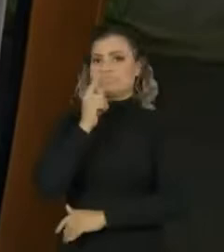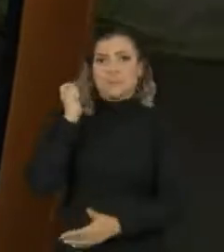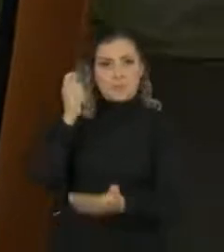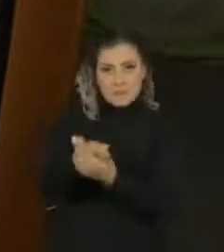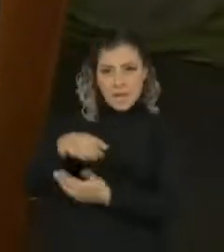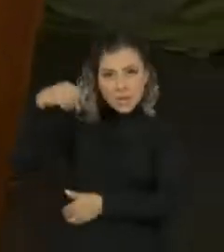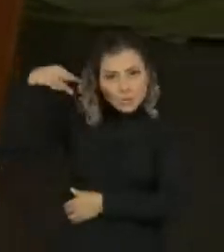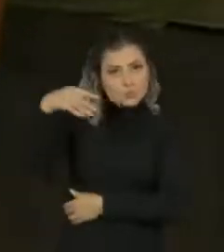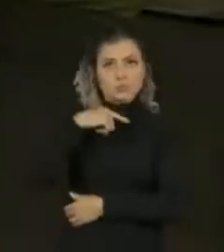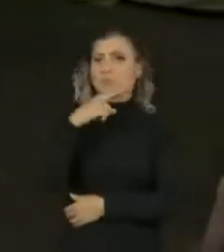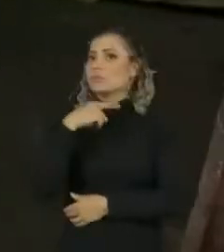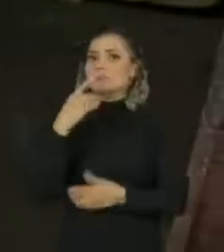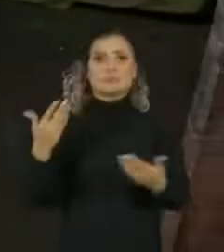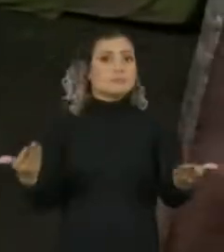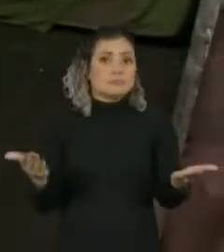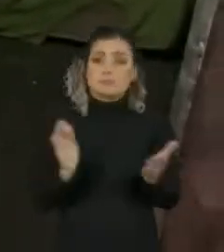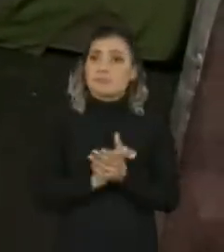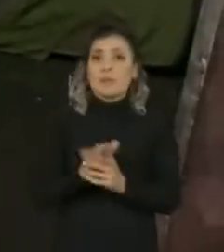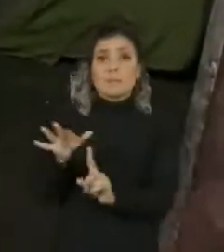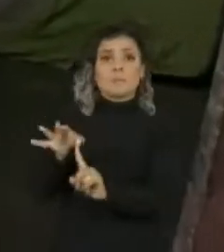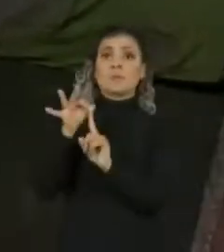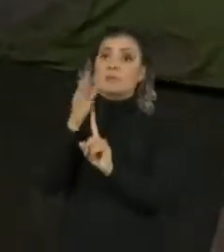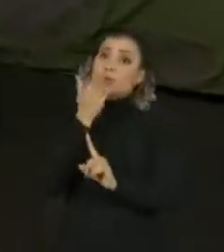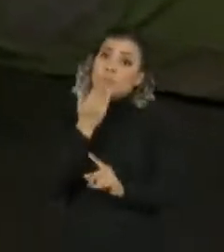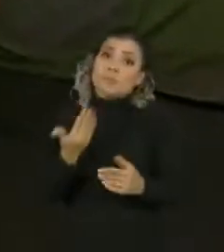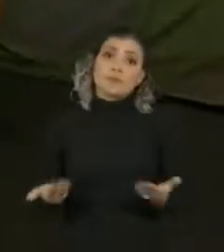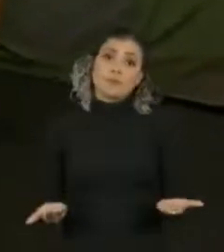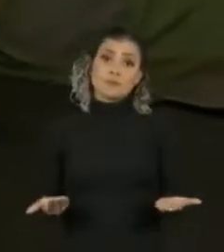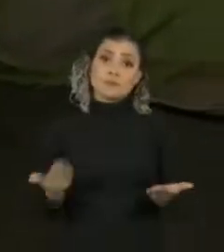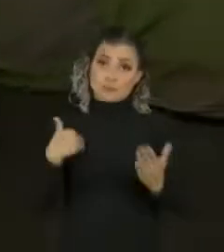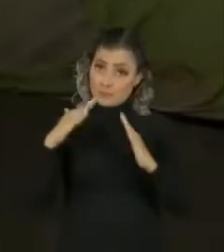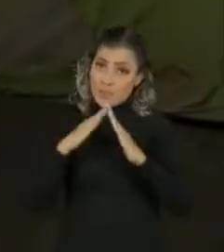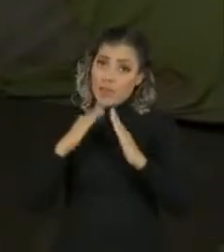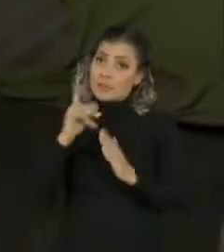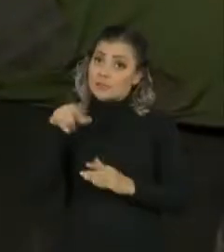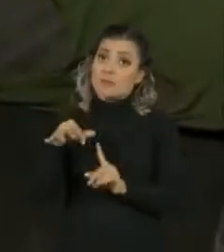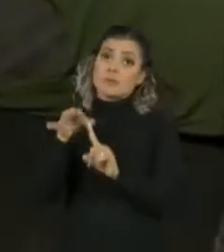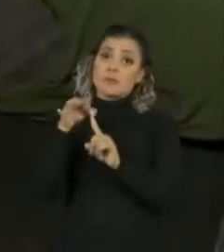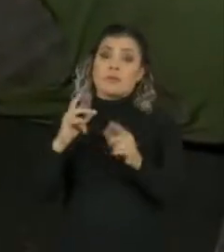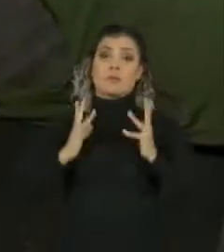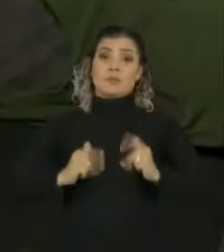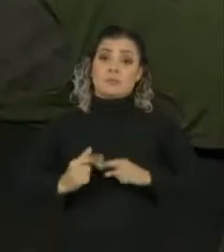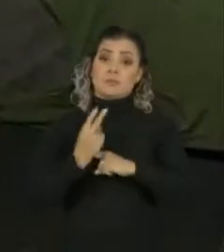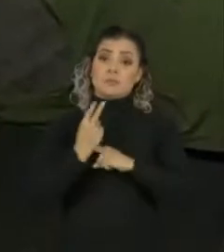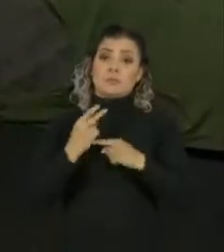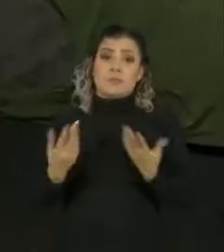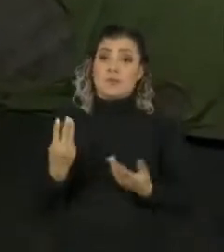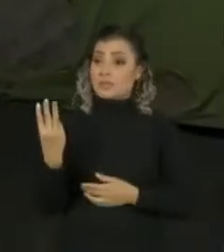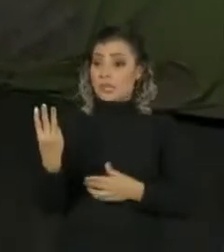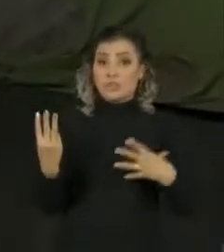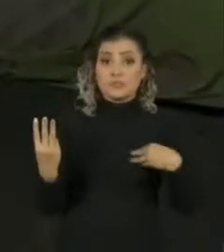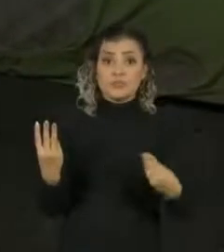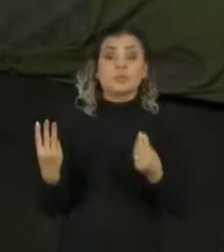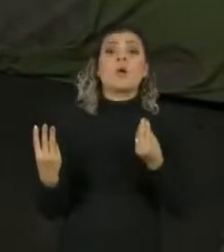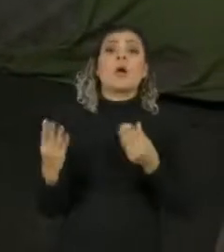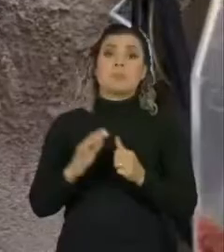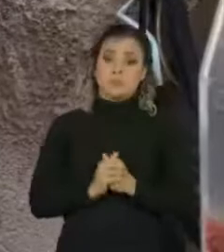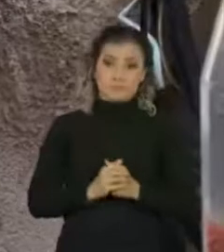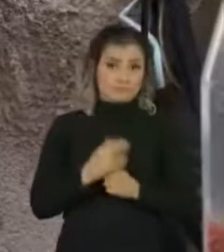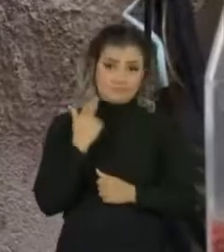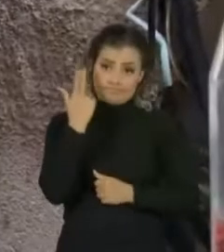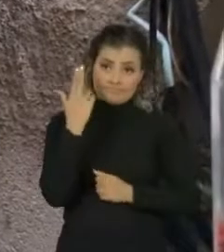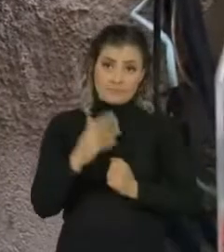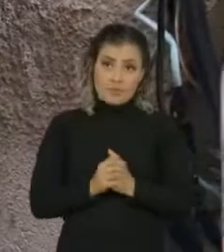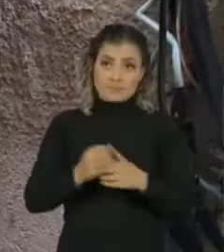conseguir pagar a luz. A prioridade é comida, dentro de casa e higiene. Com três crianças dentro de casa também não dá.